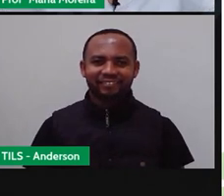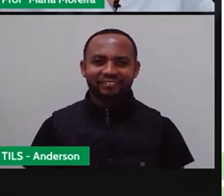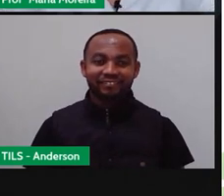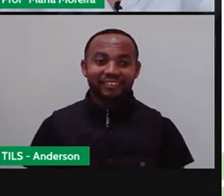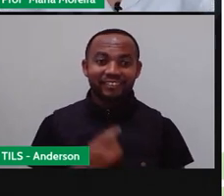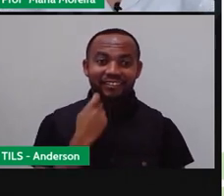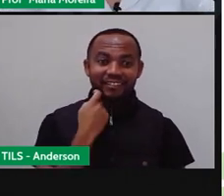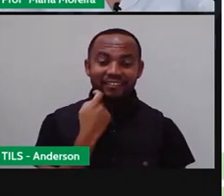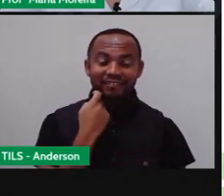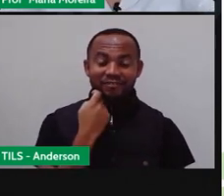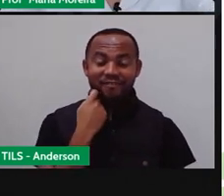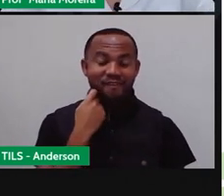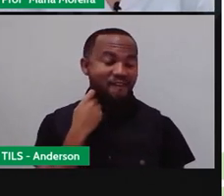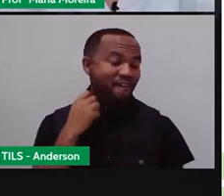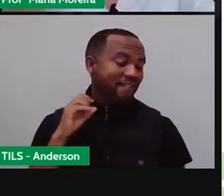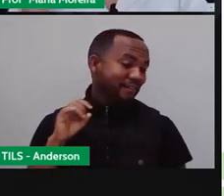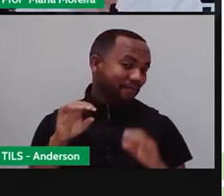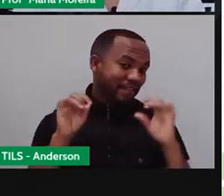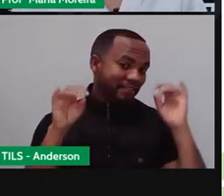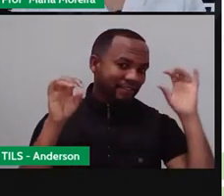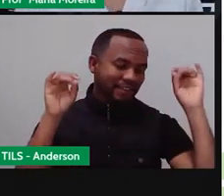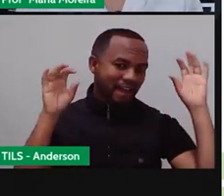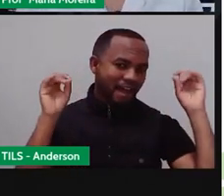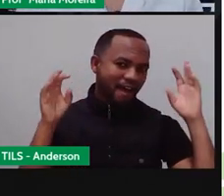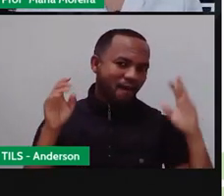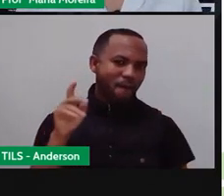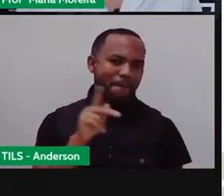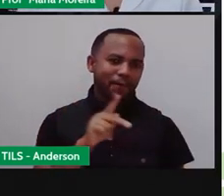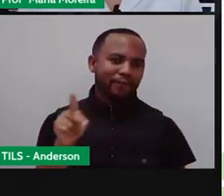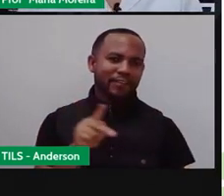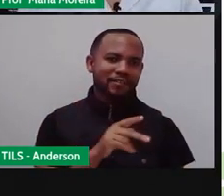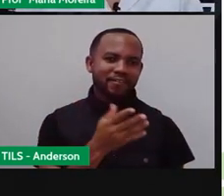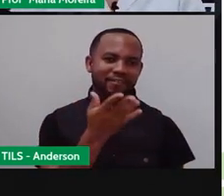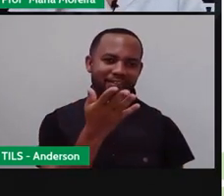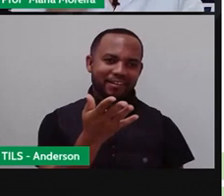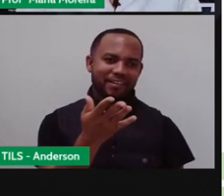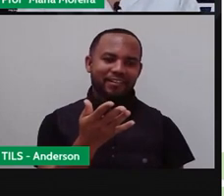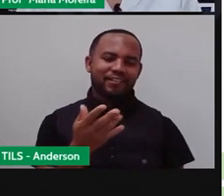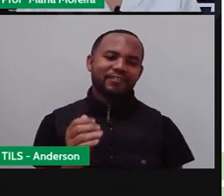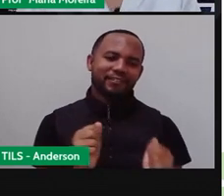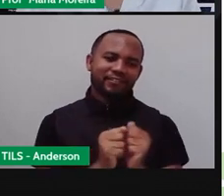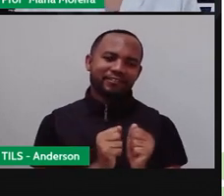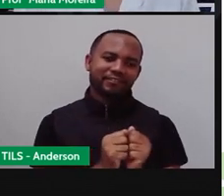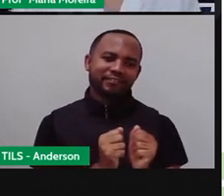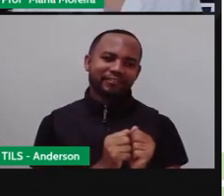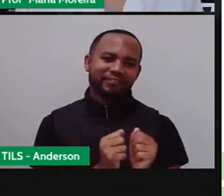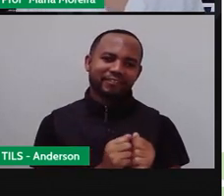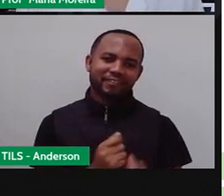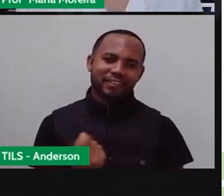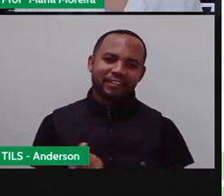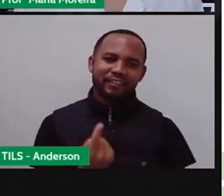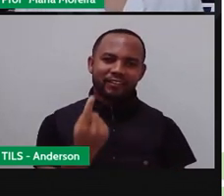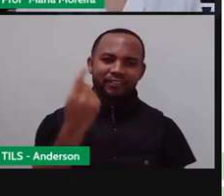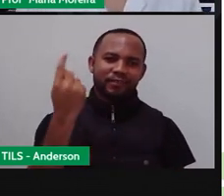e cestou com qualidade, cestou com o Pro Maria e Anderson aqui pra vocês. Mundo dos